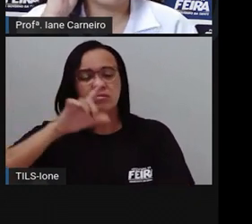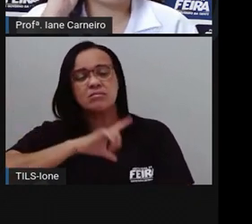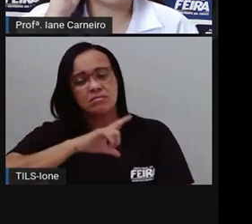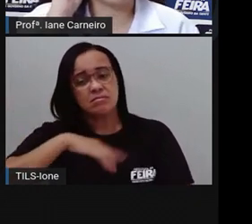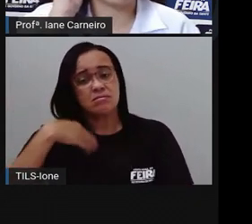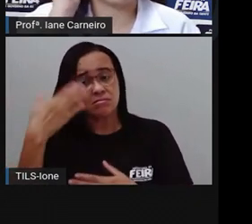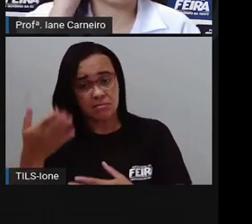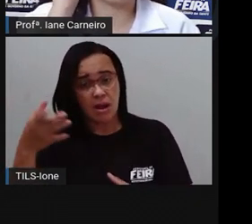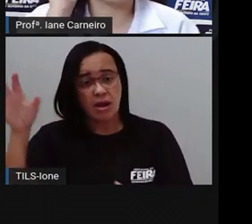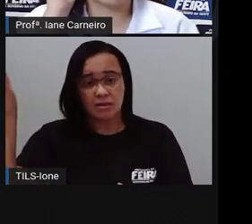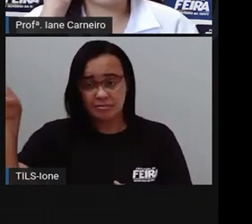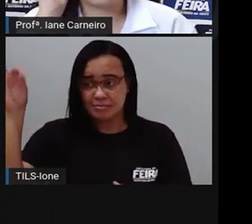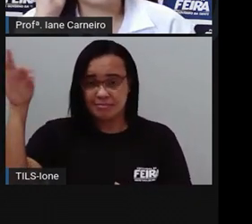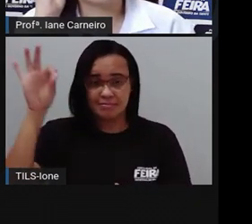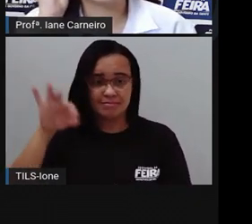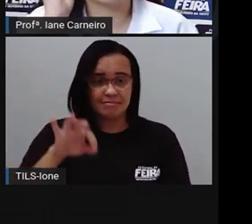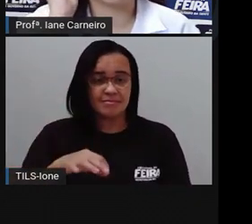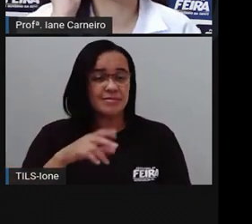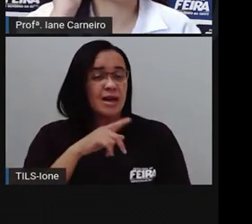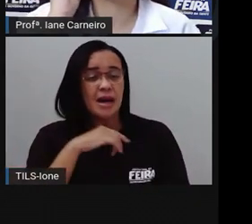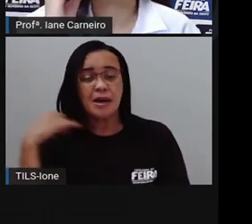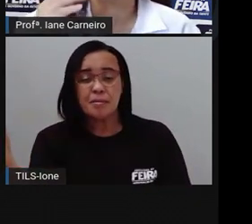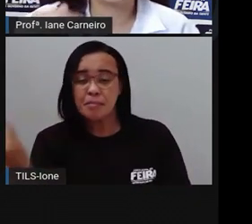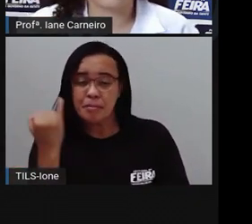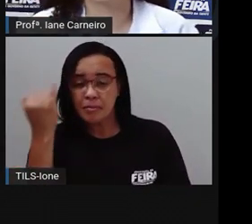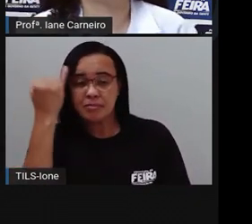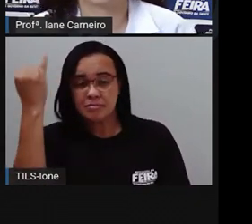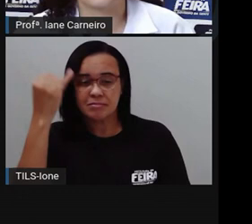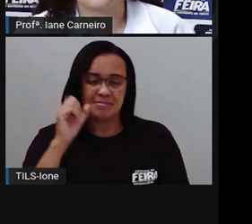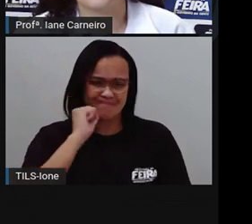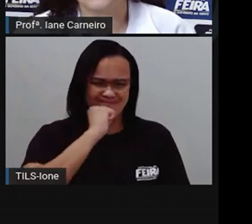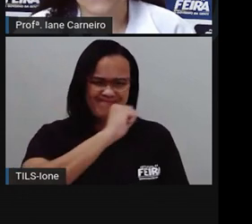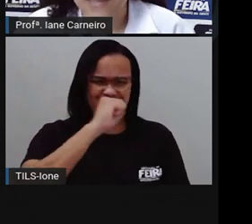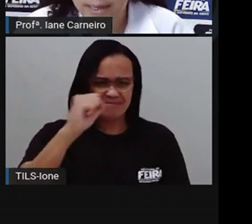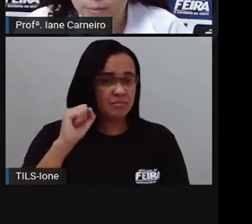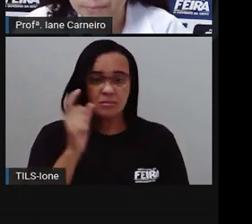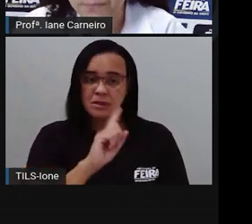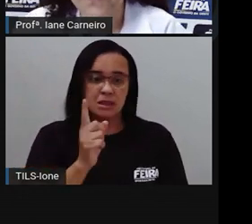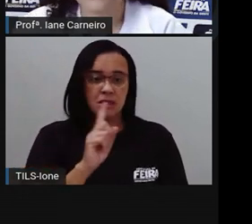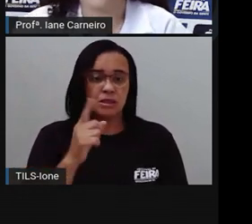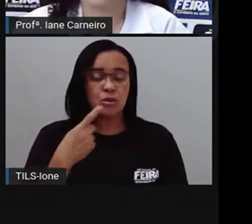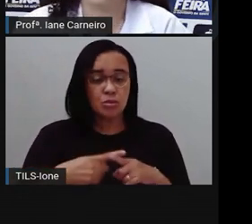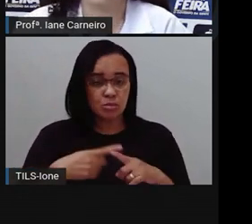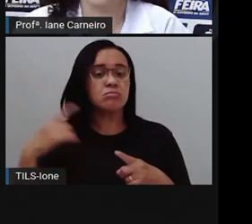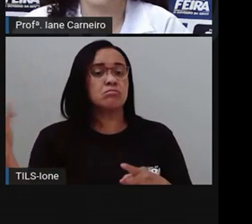estar, né, matando os animais, porque eles têm muita importância pra nós, tá certo?